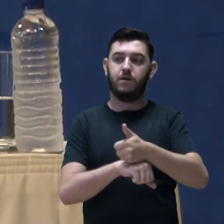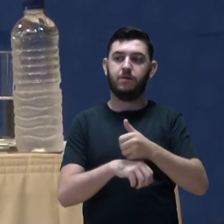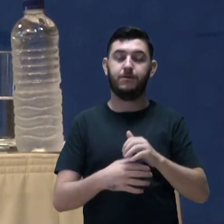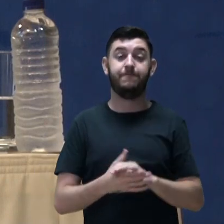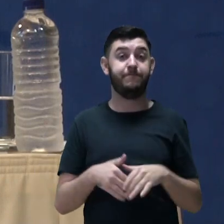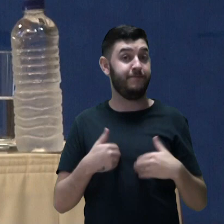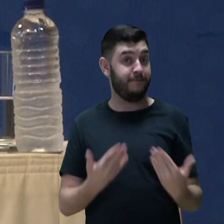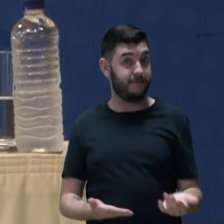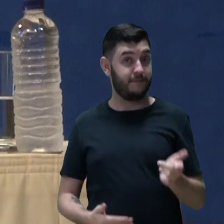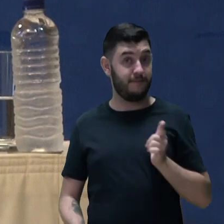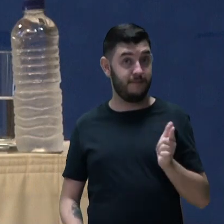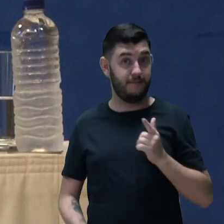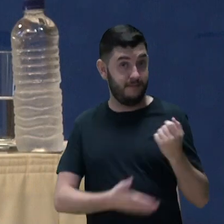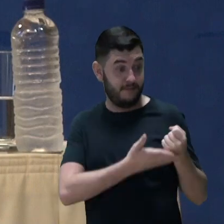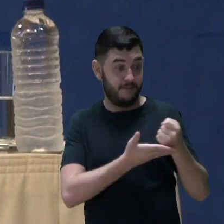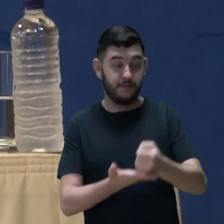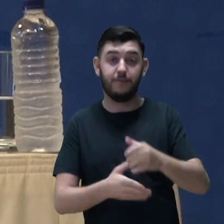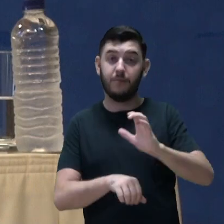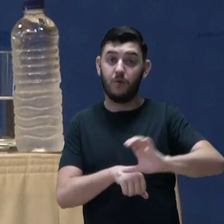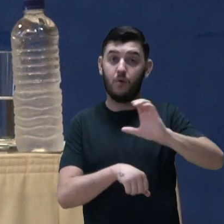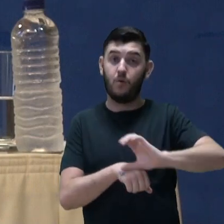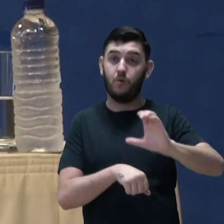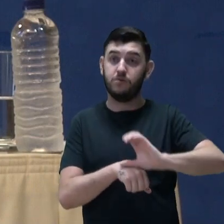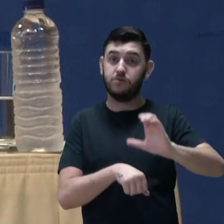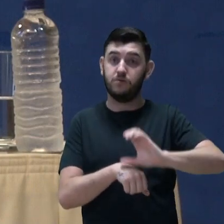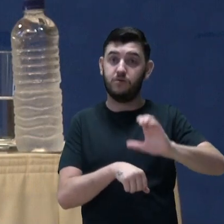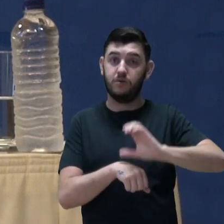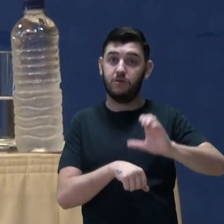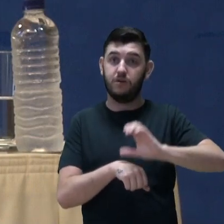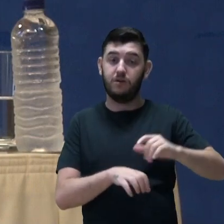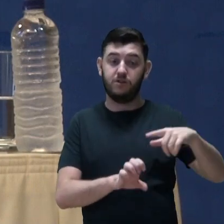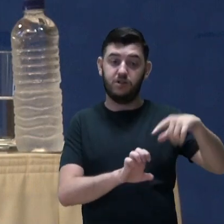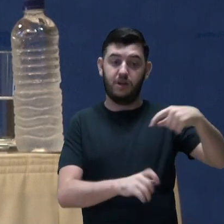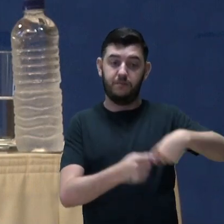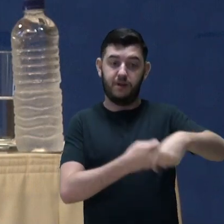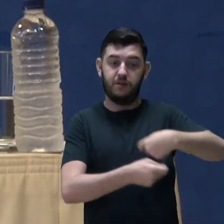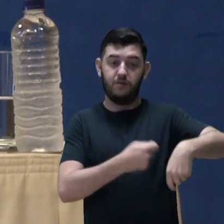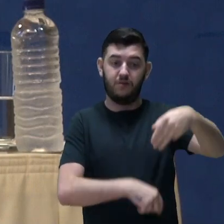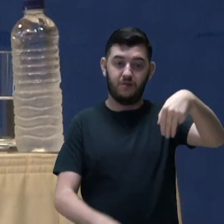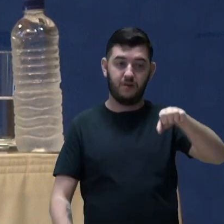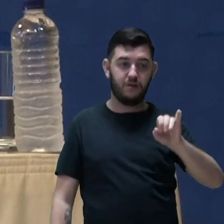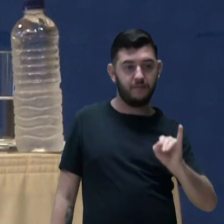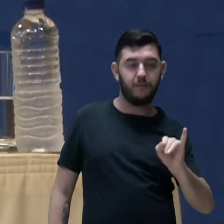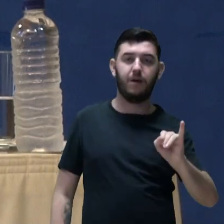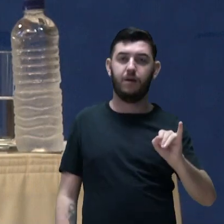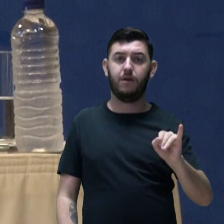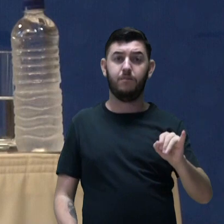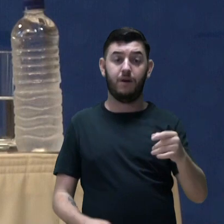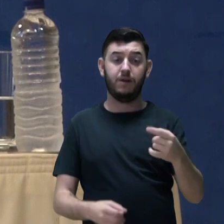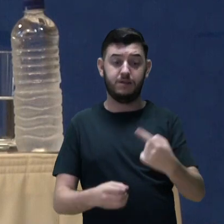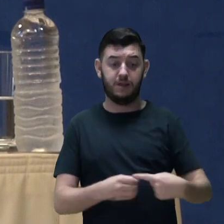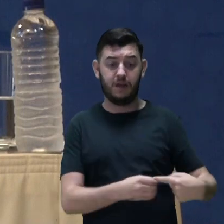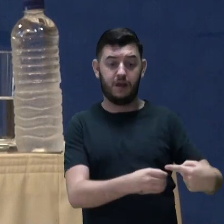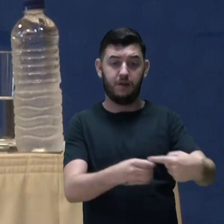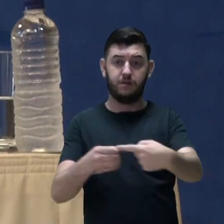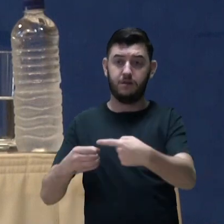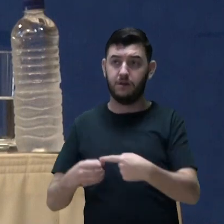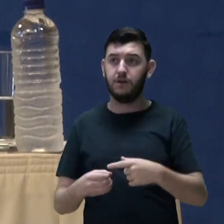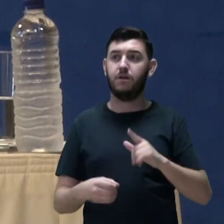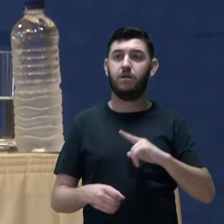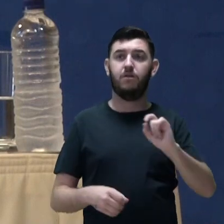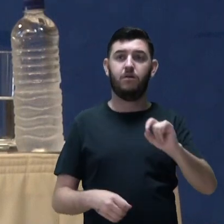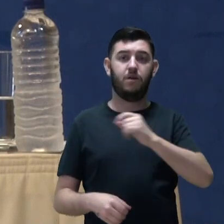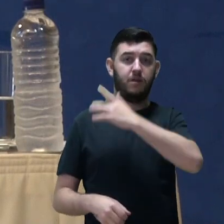com a oferta de cursos de microempreendedorismo para 100 cidades onde há a maior concentração de beneficiários